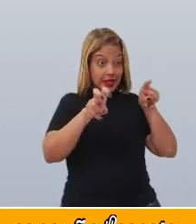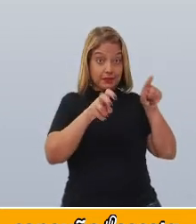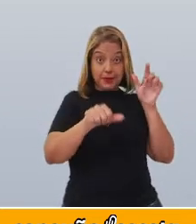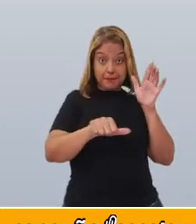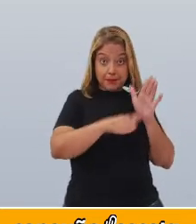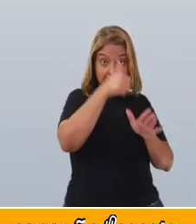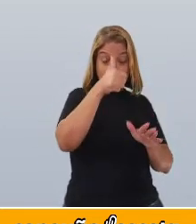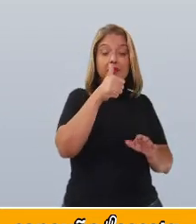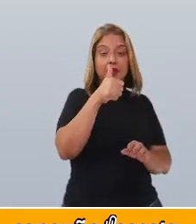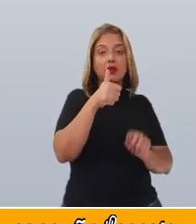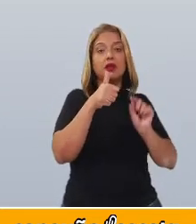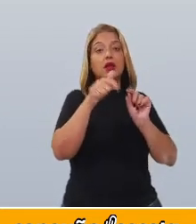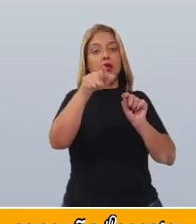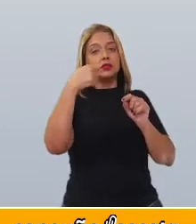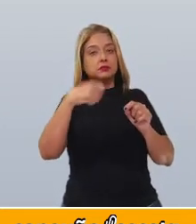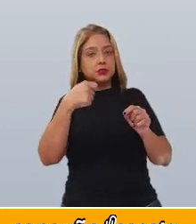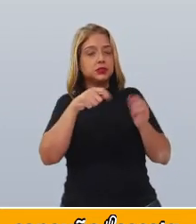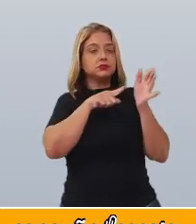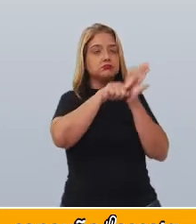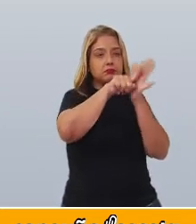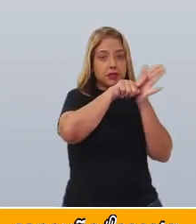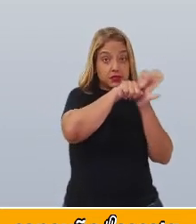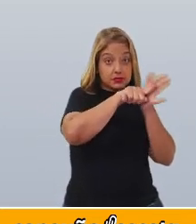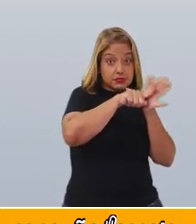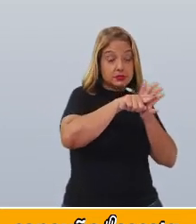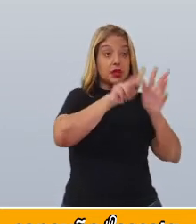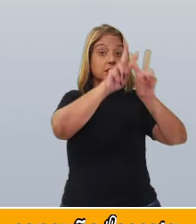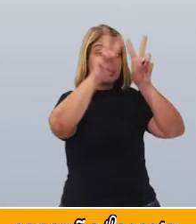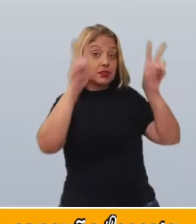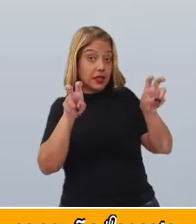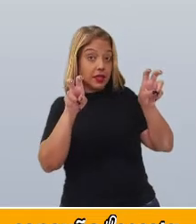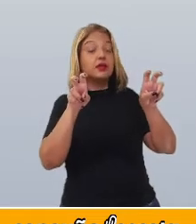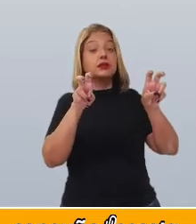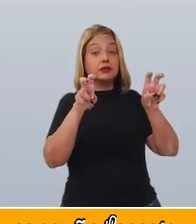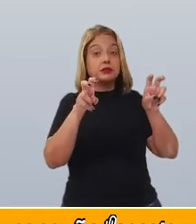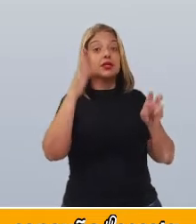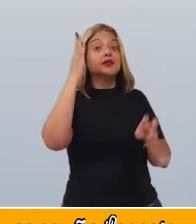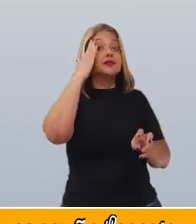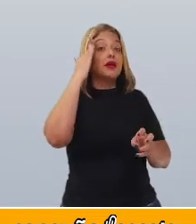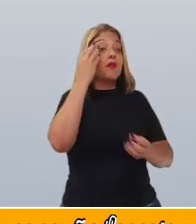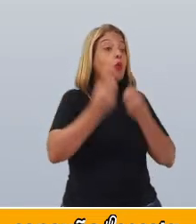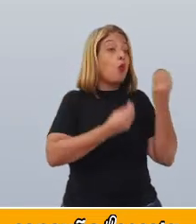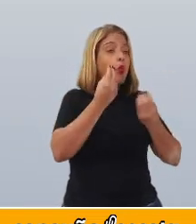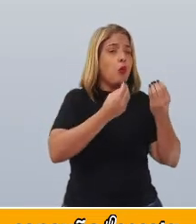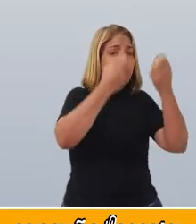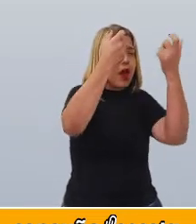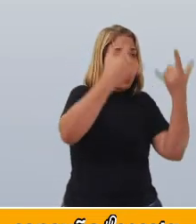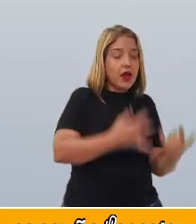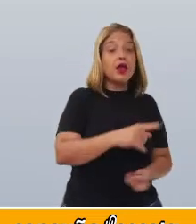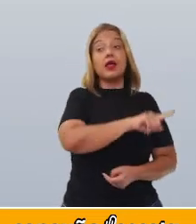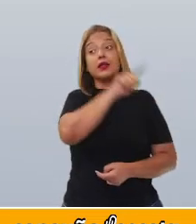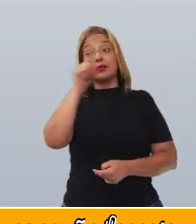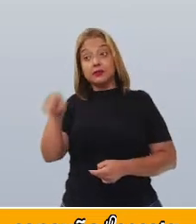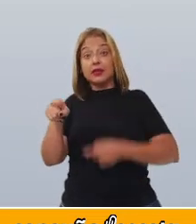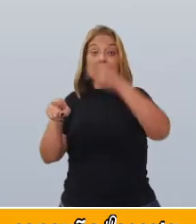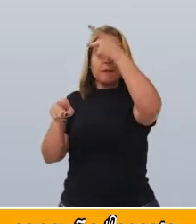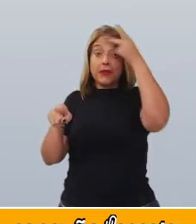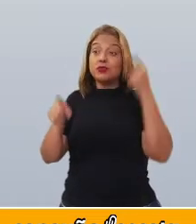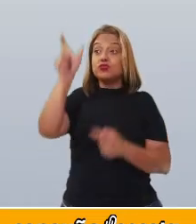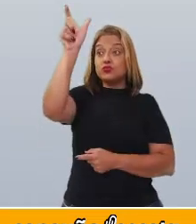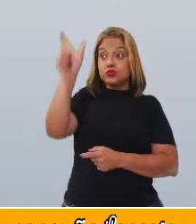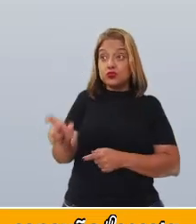você precisa pesquisar sobre o tema, sobre o entrevistado, e a relação desse